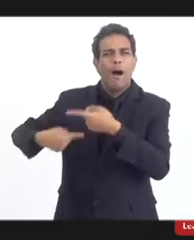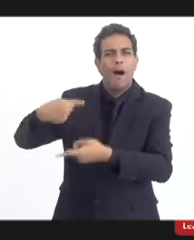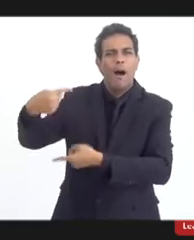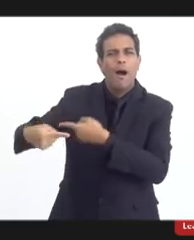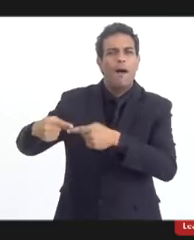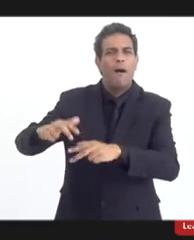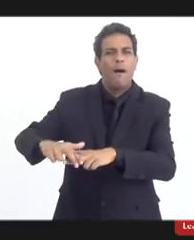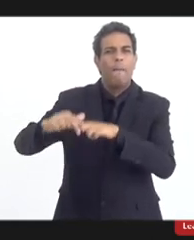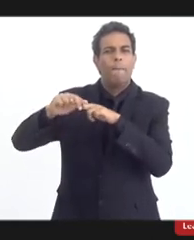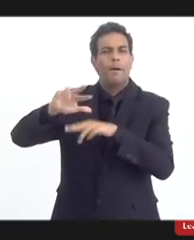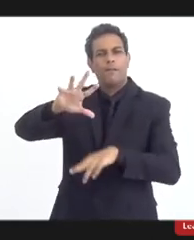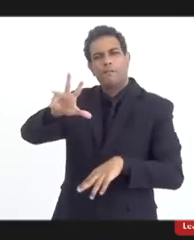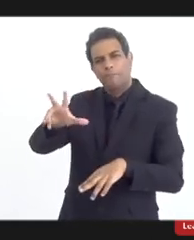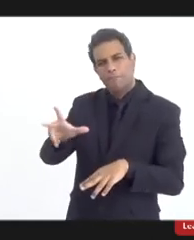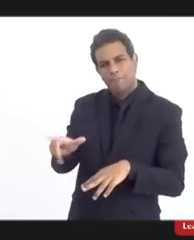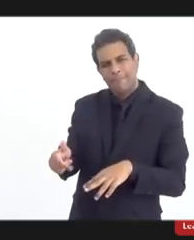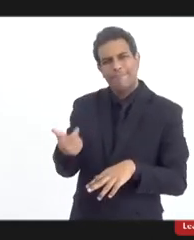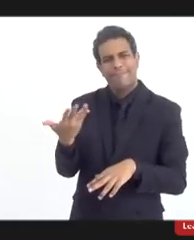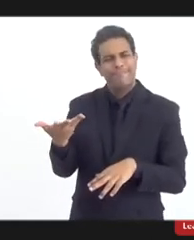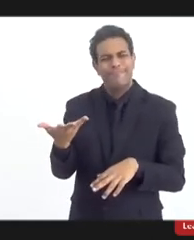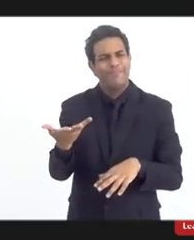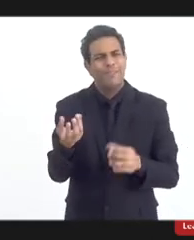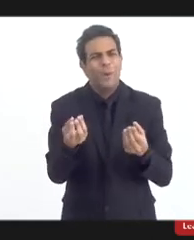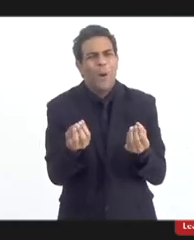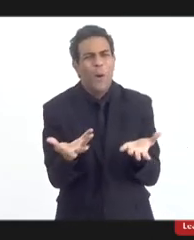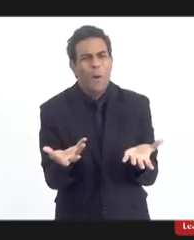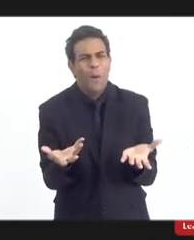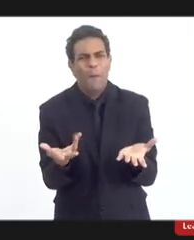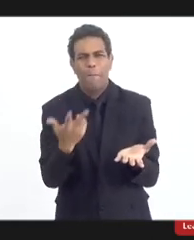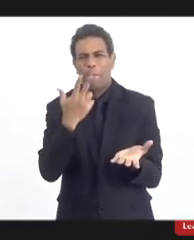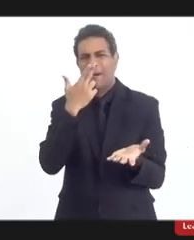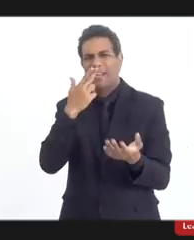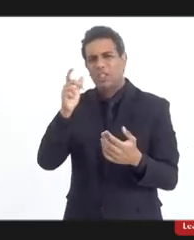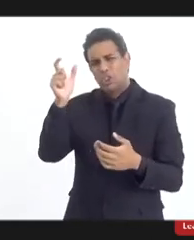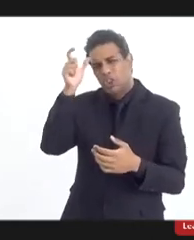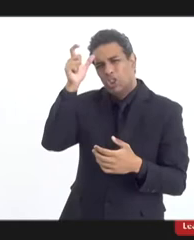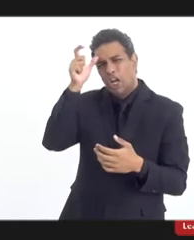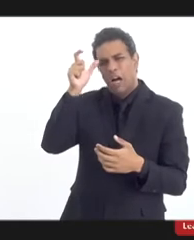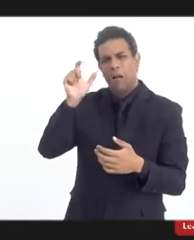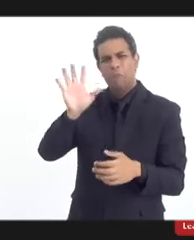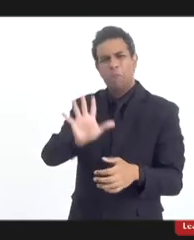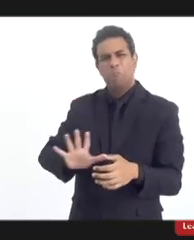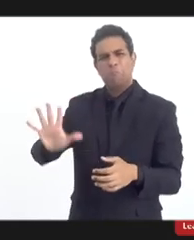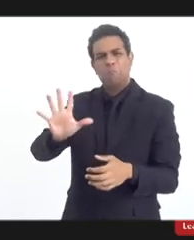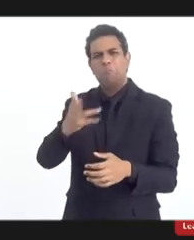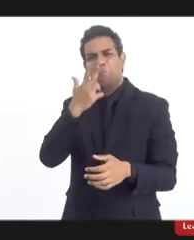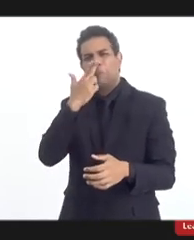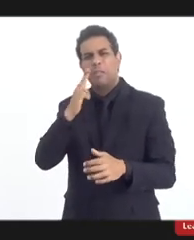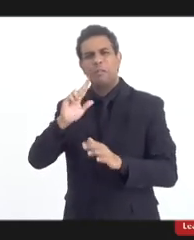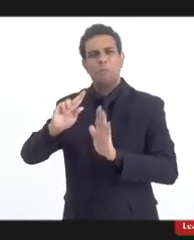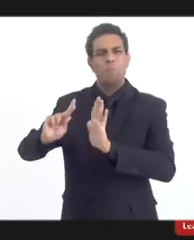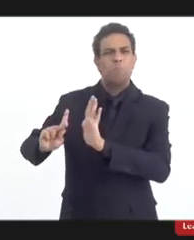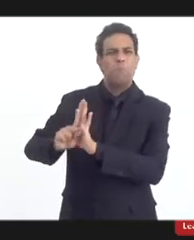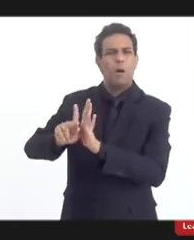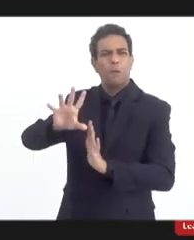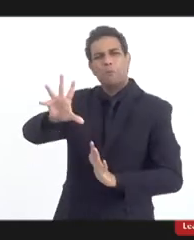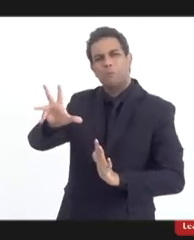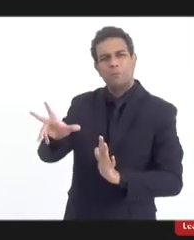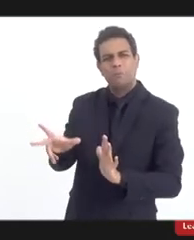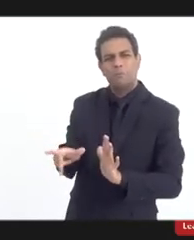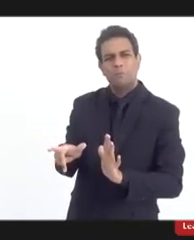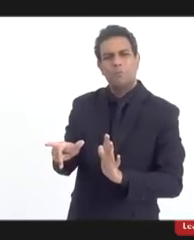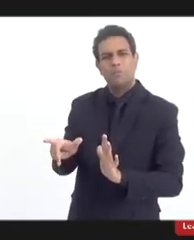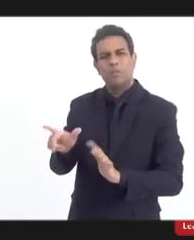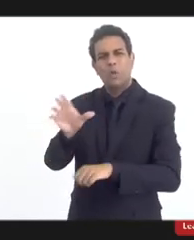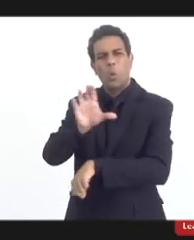-brasileiras. A materialização do demônio está presente no